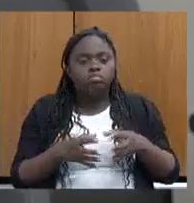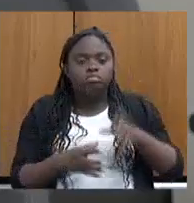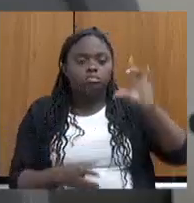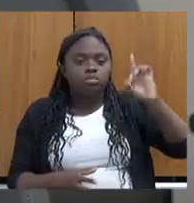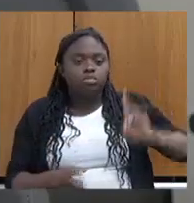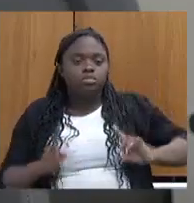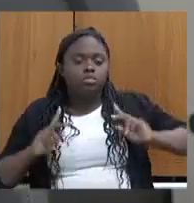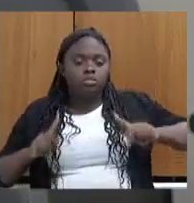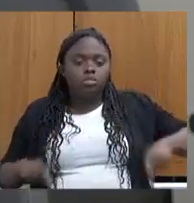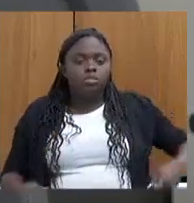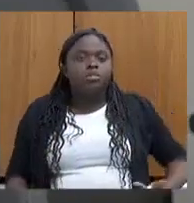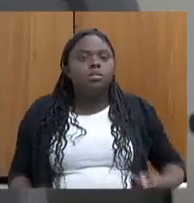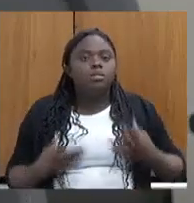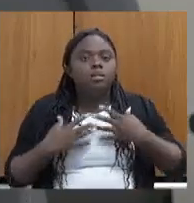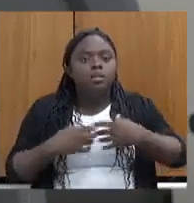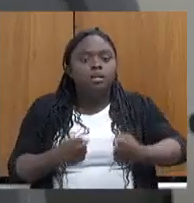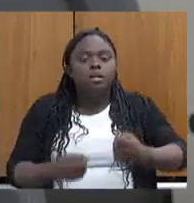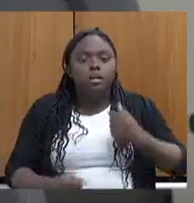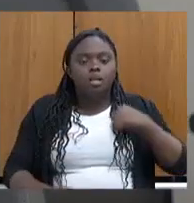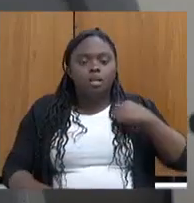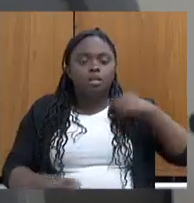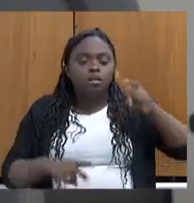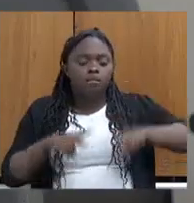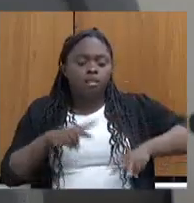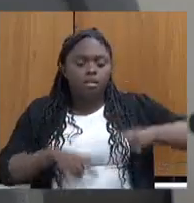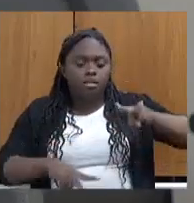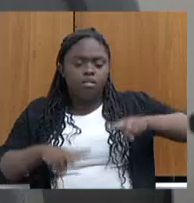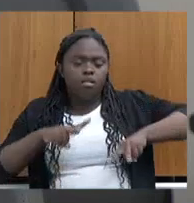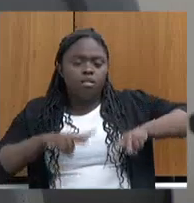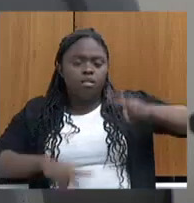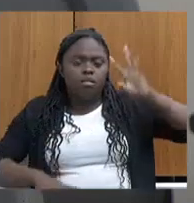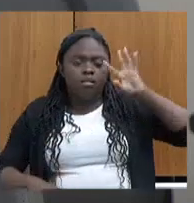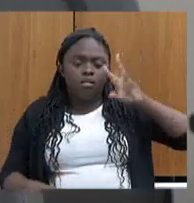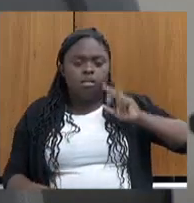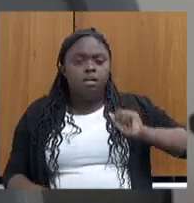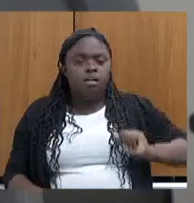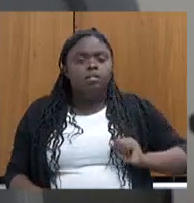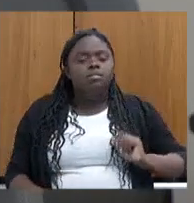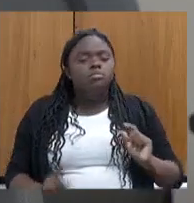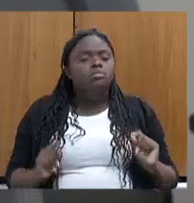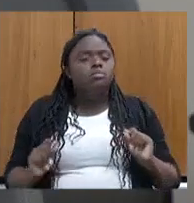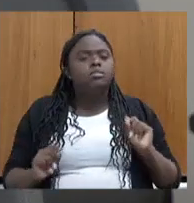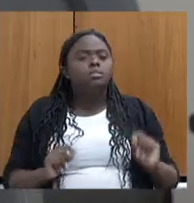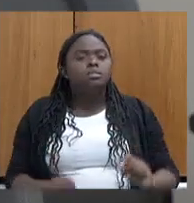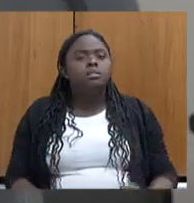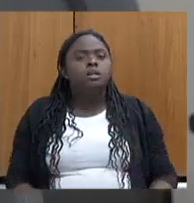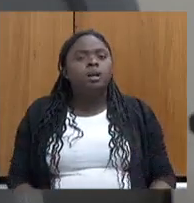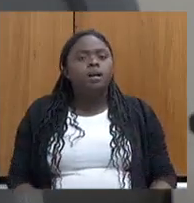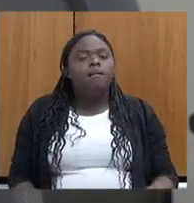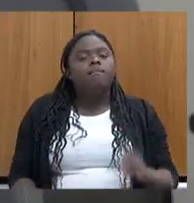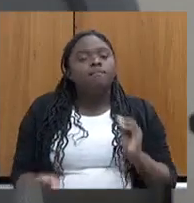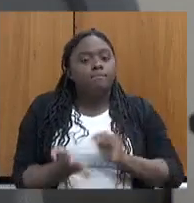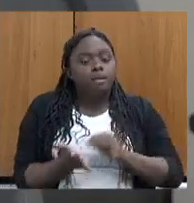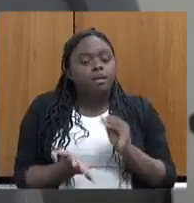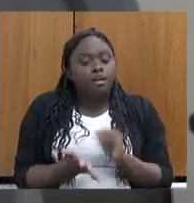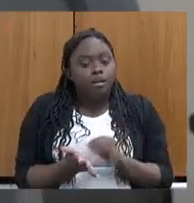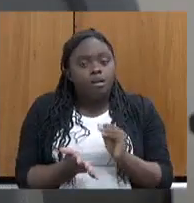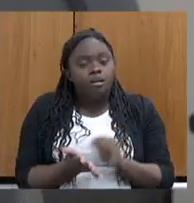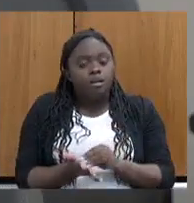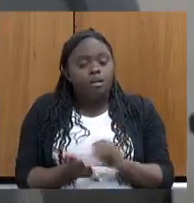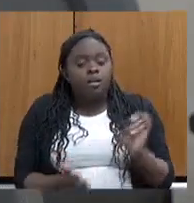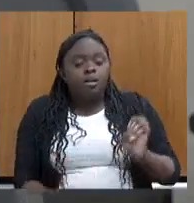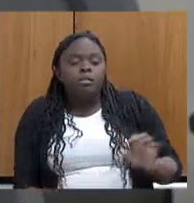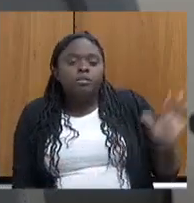e que eu acho, eu avalio, que é muito por falta de espelhamento no